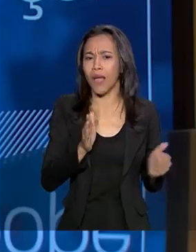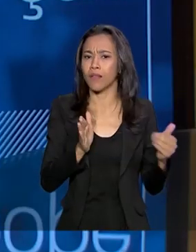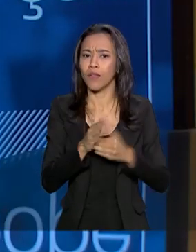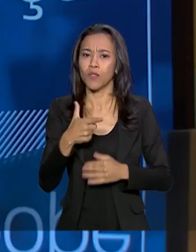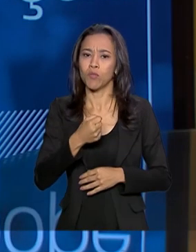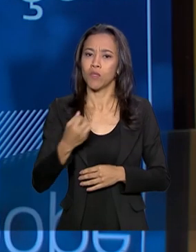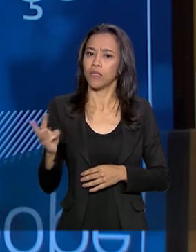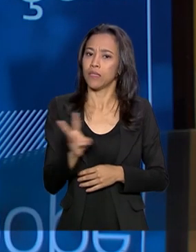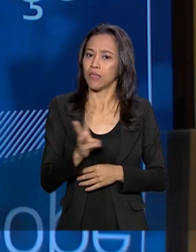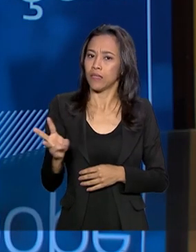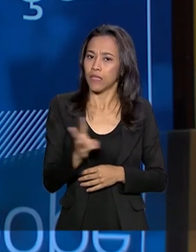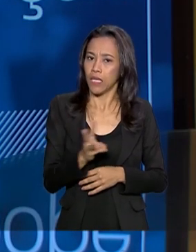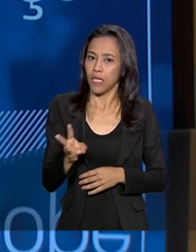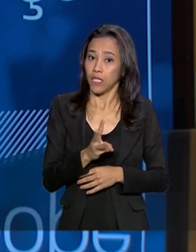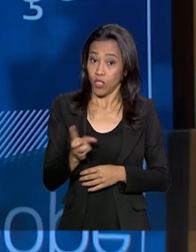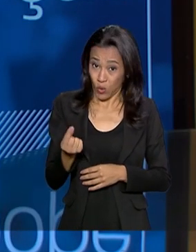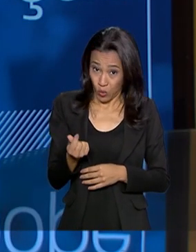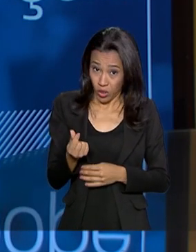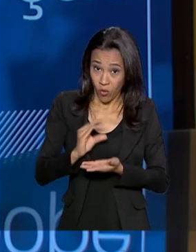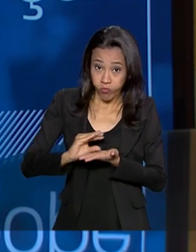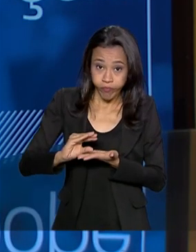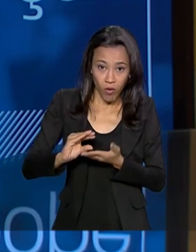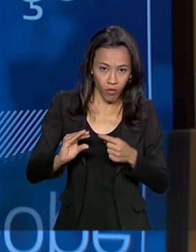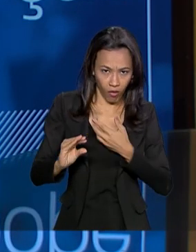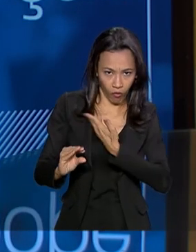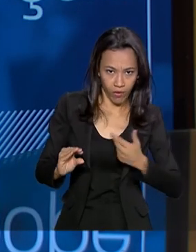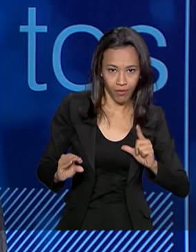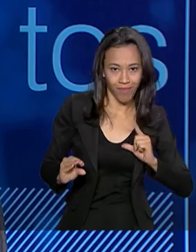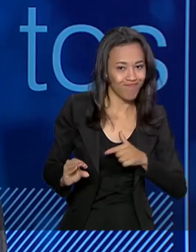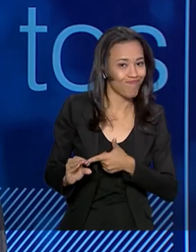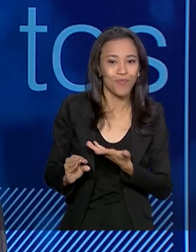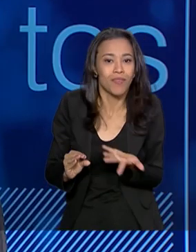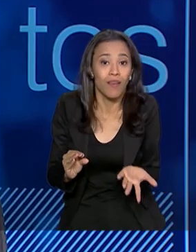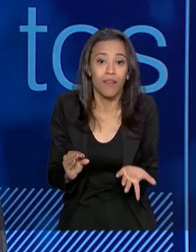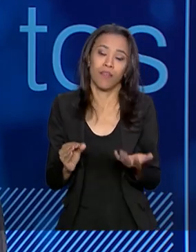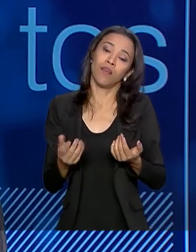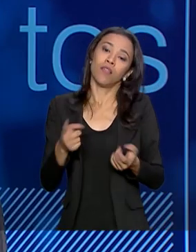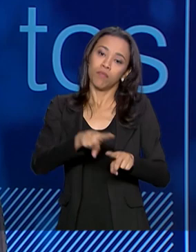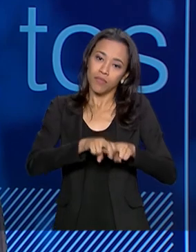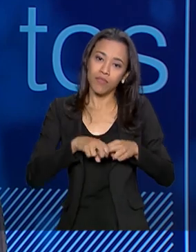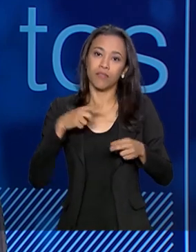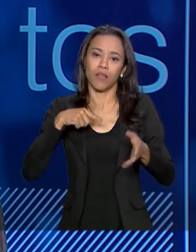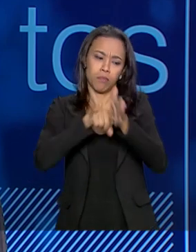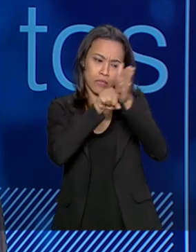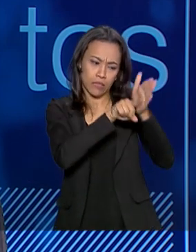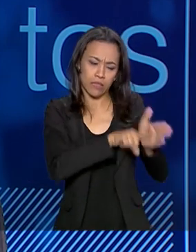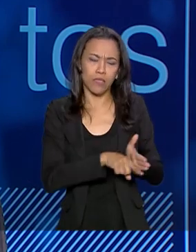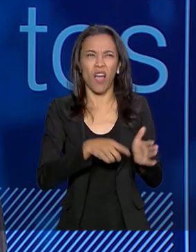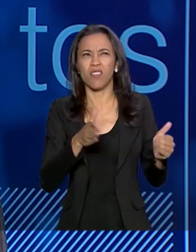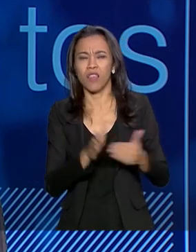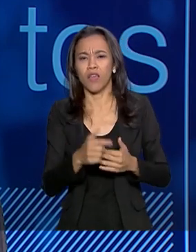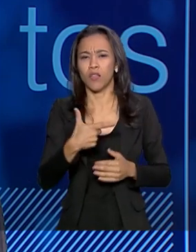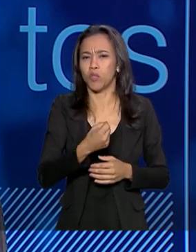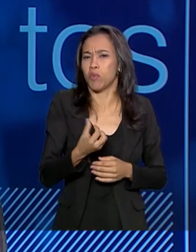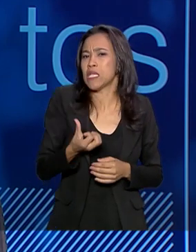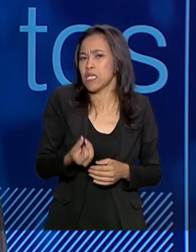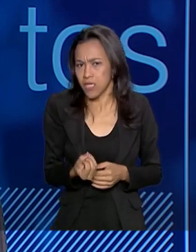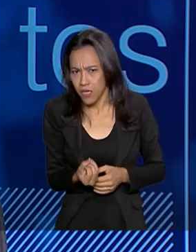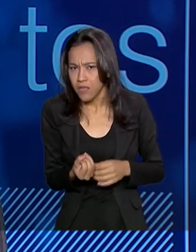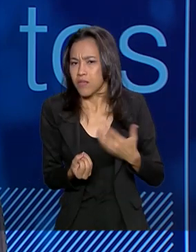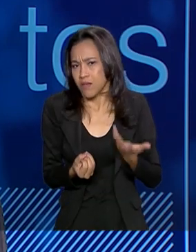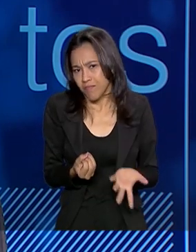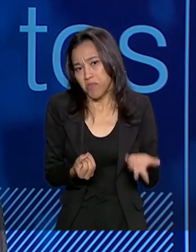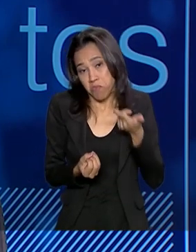com uma capacidade de investimento que hoje o governo federal não tem. Então tem outros estudos mais pessimistas que falam de 2060 e o governo